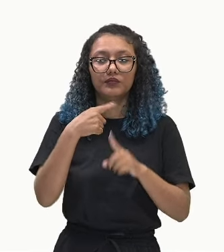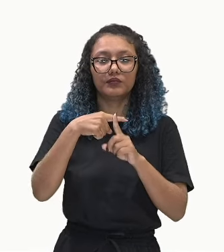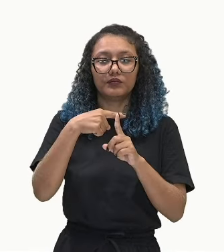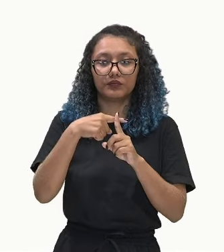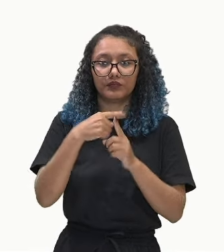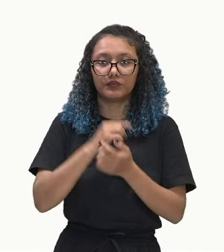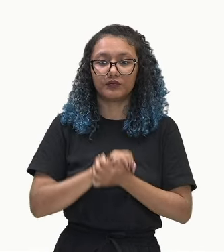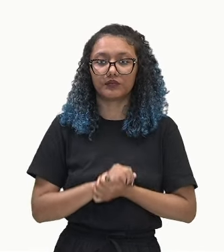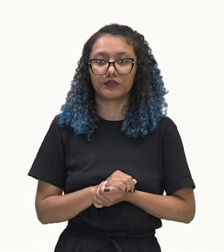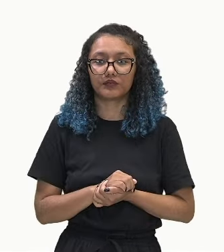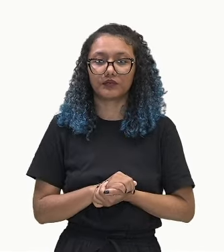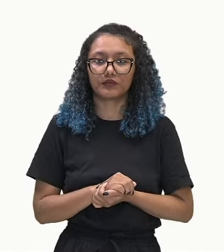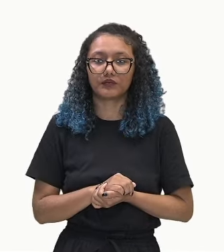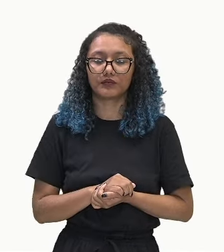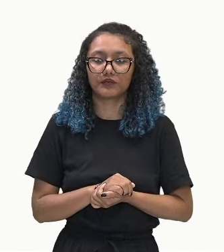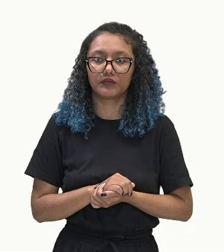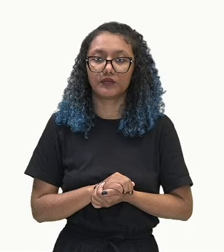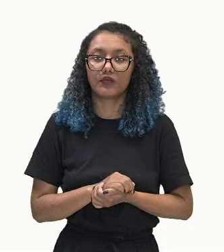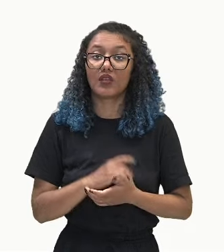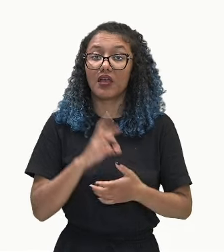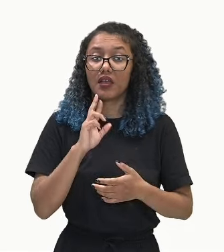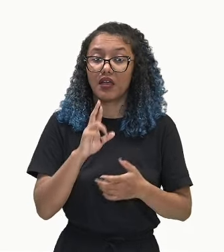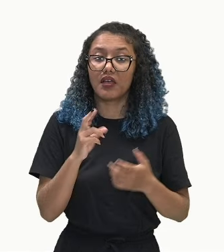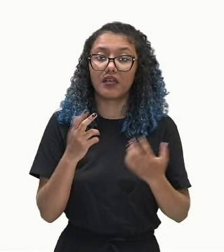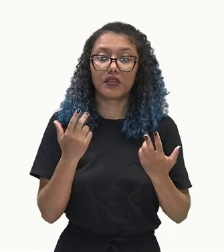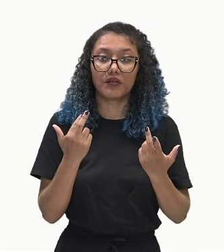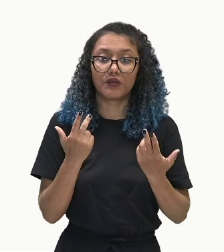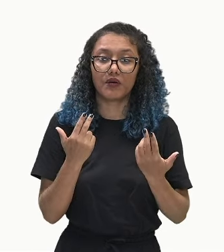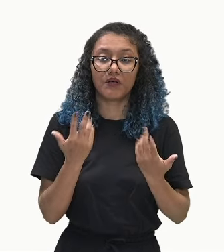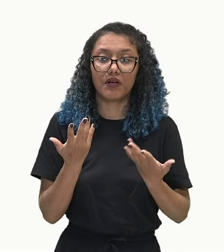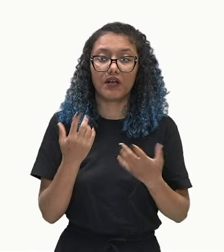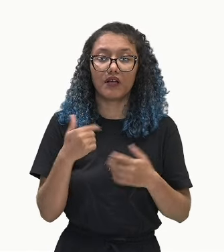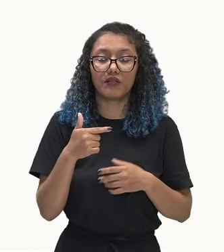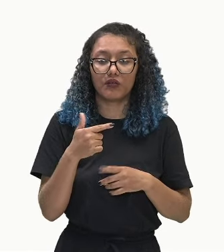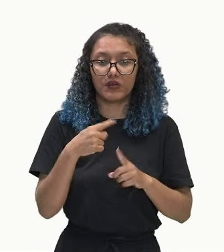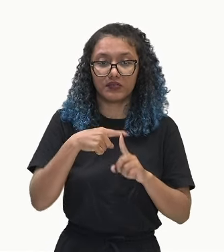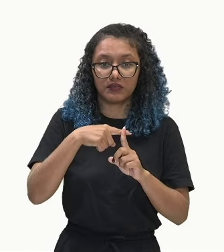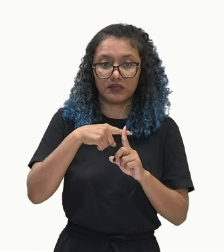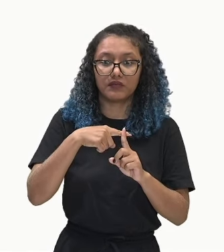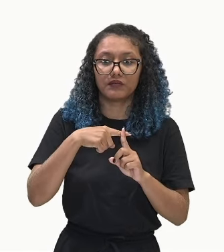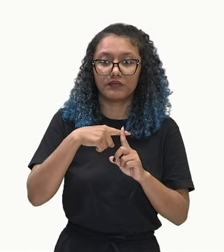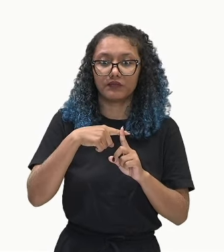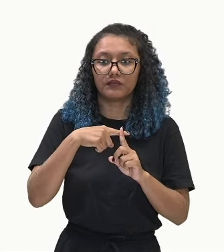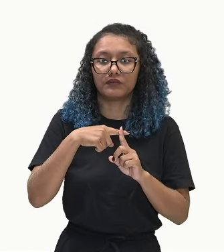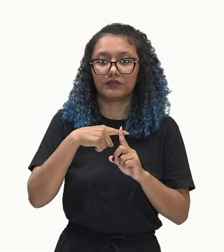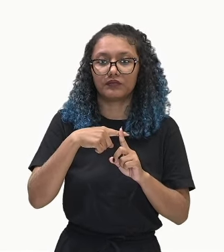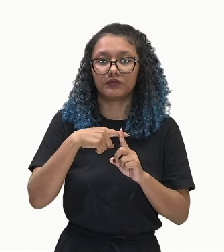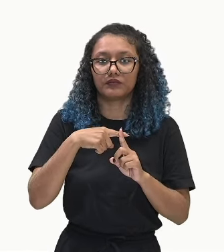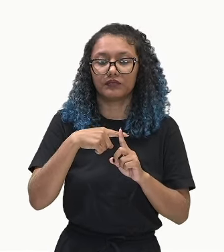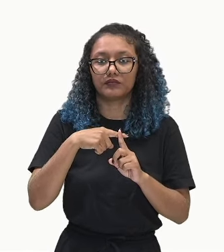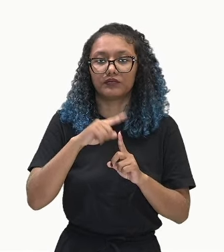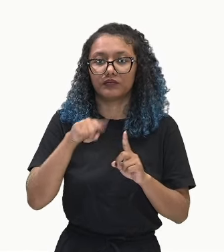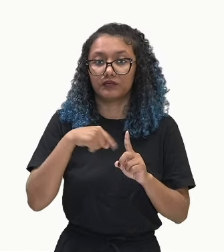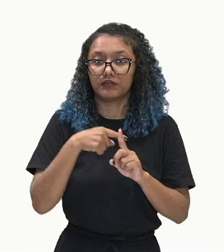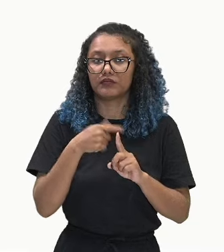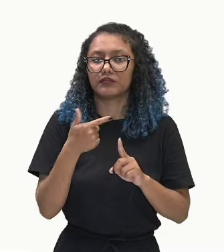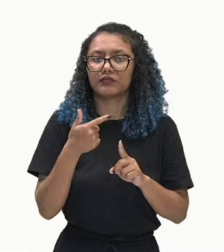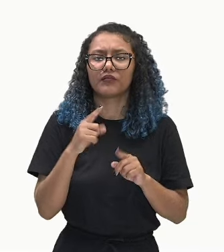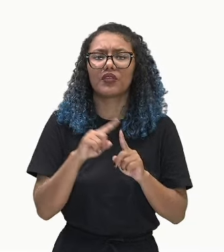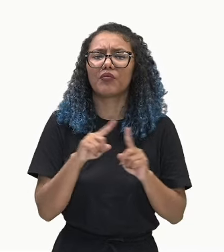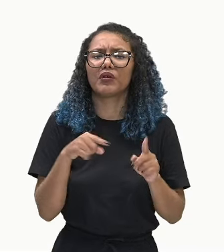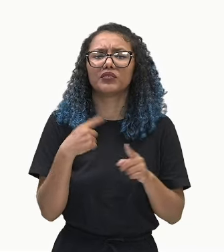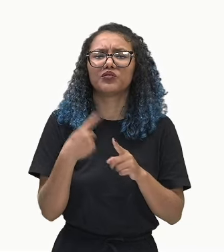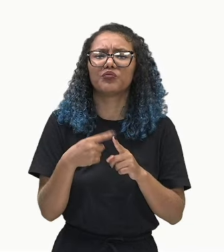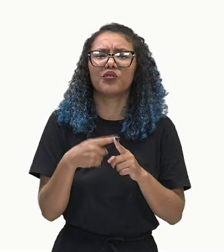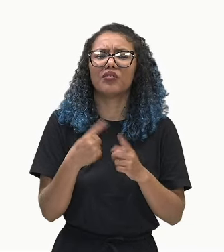ou seja, a razão dessa PA, ela é positiva. Ela é mais 2. Mas por que tem